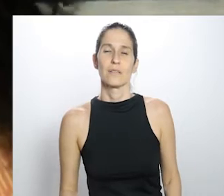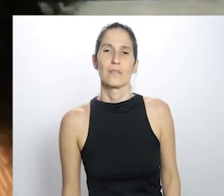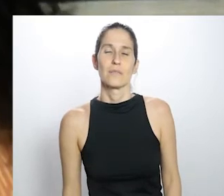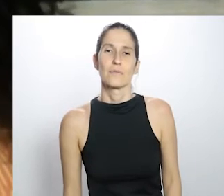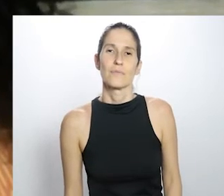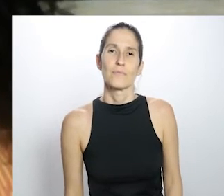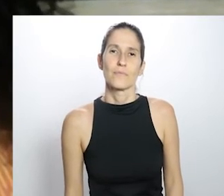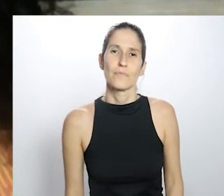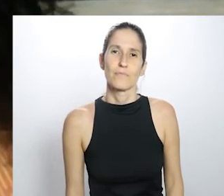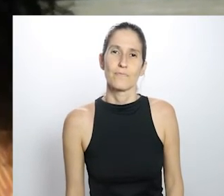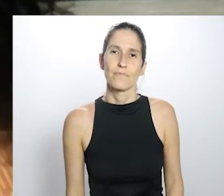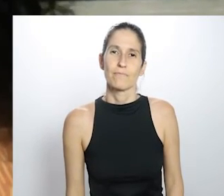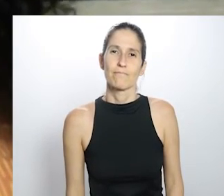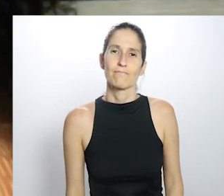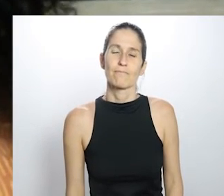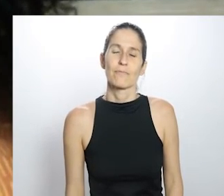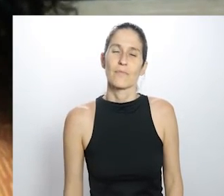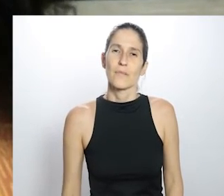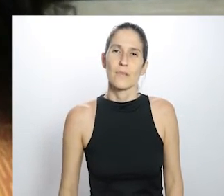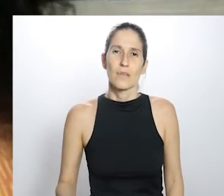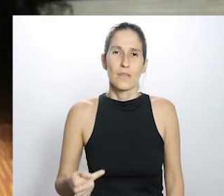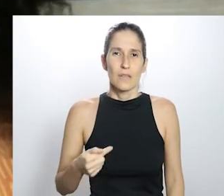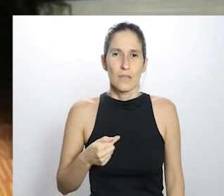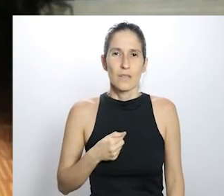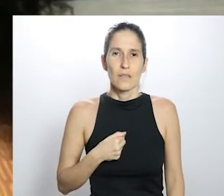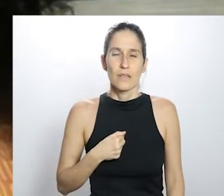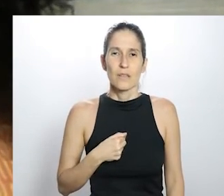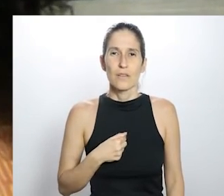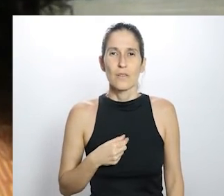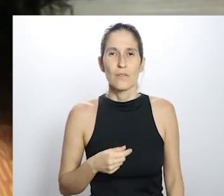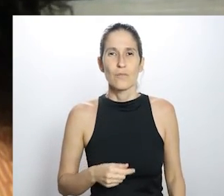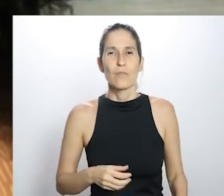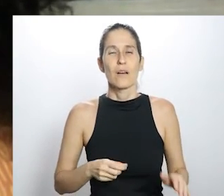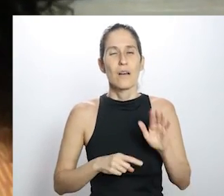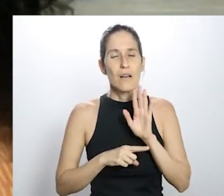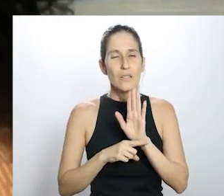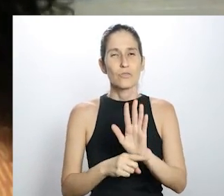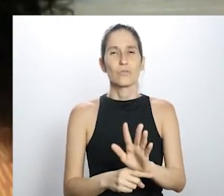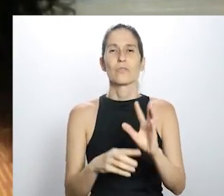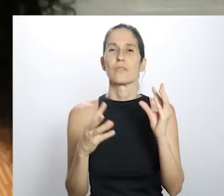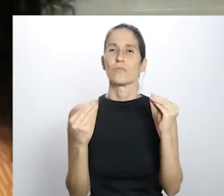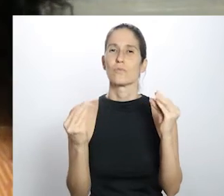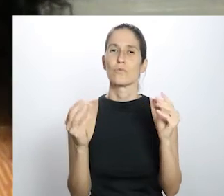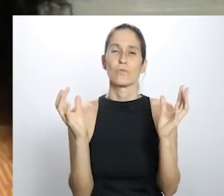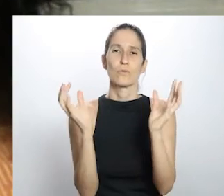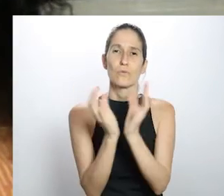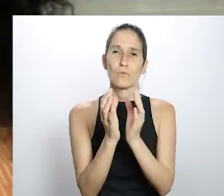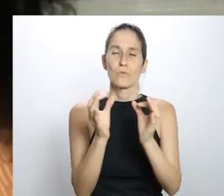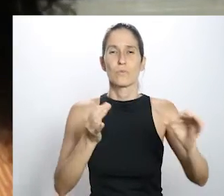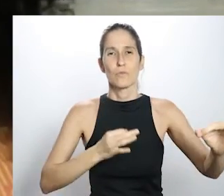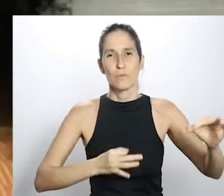e coração. E tenho me engajado, então, em muitas campanhas também de ajuda,